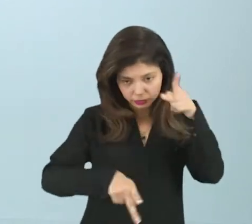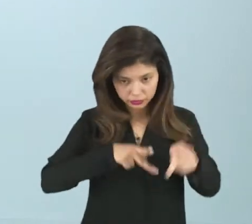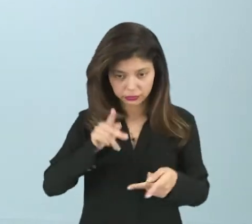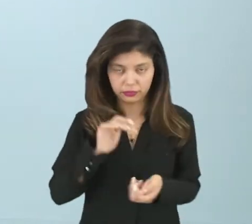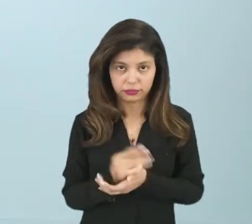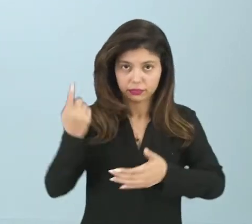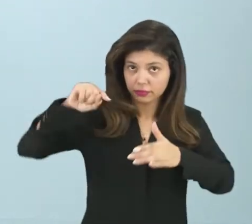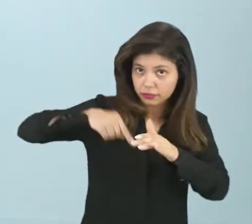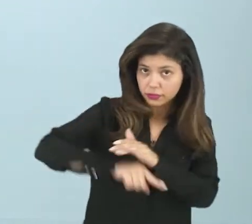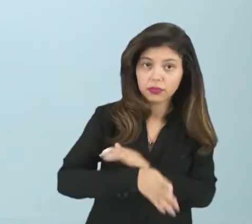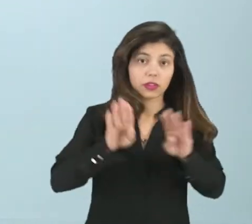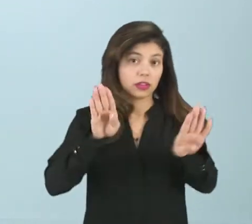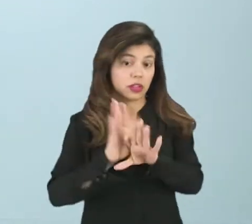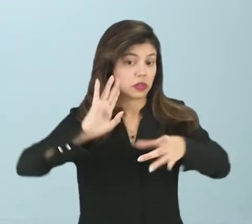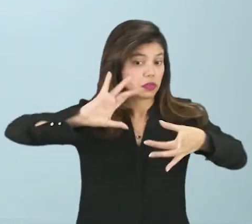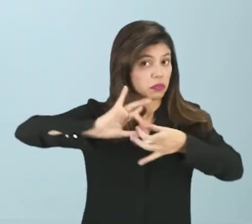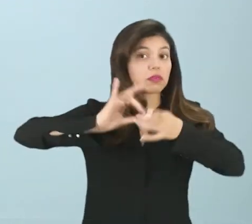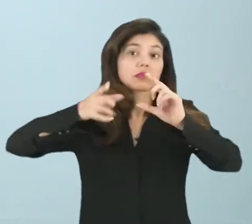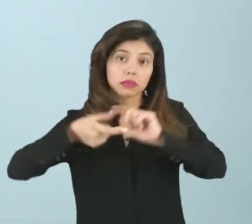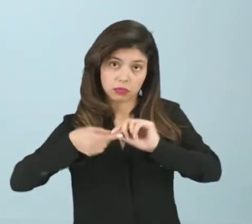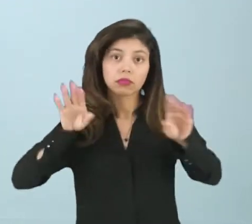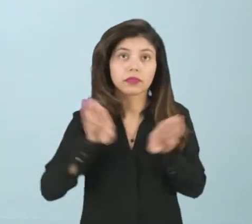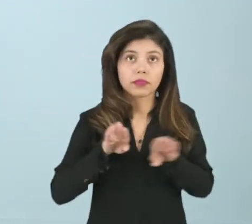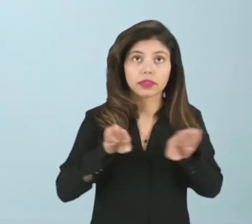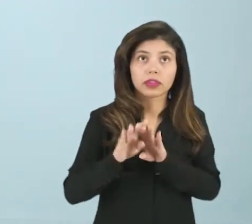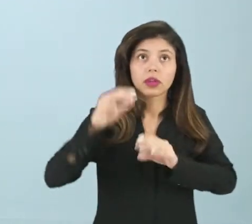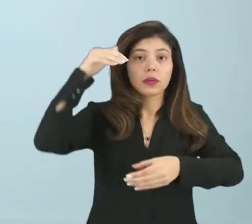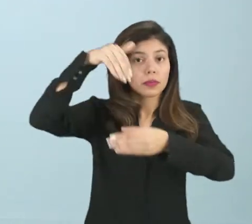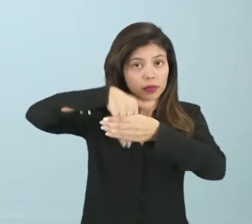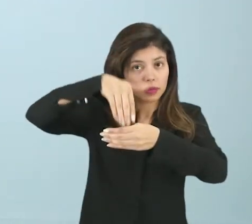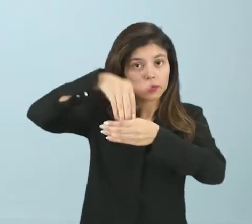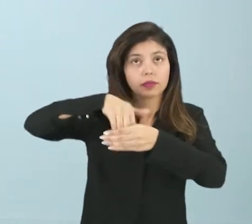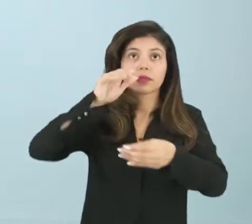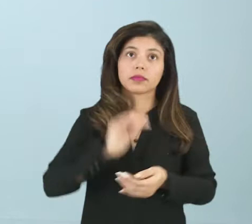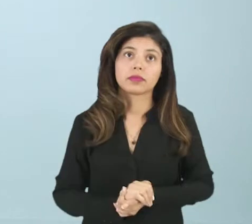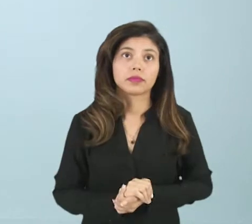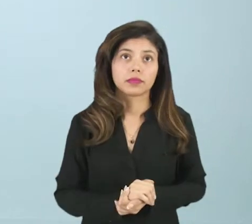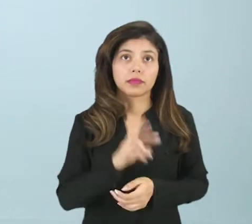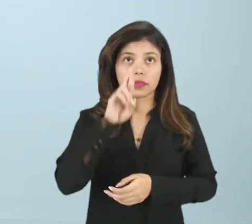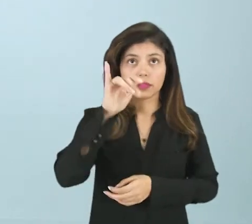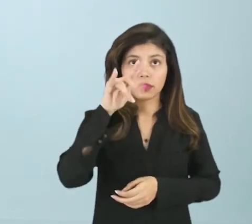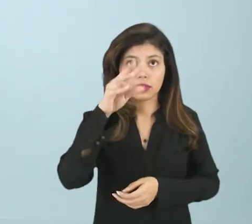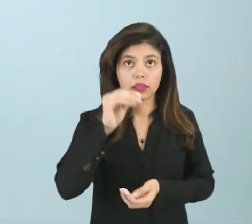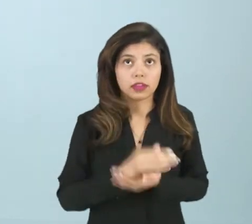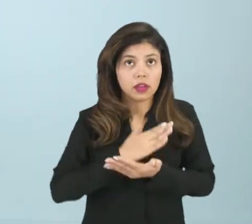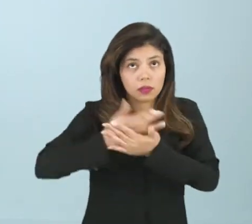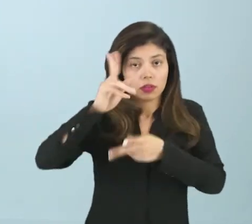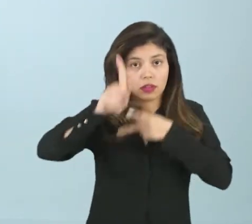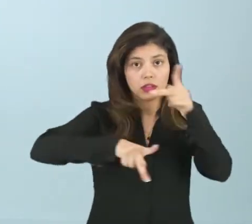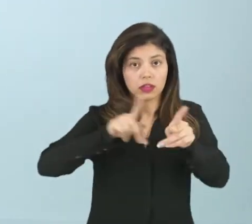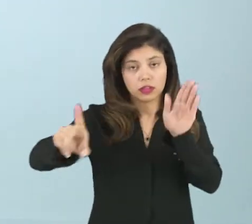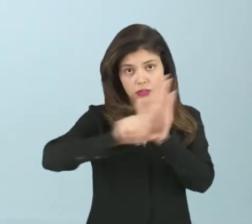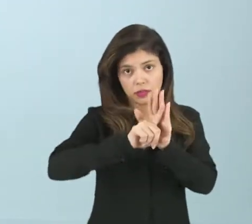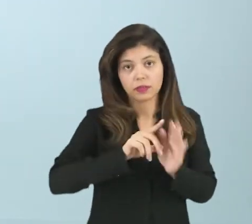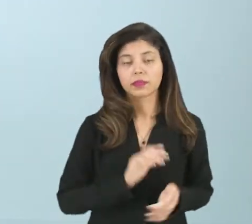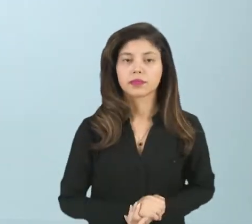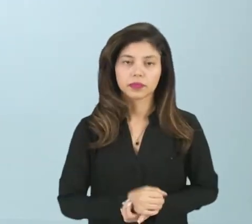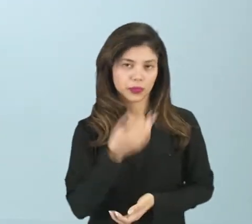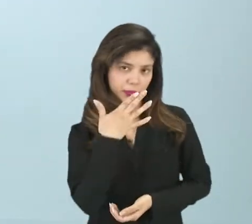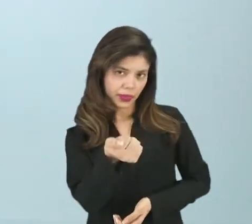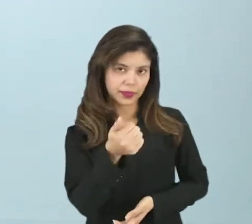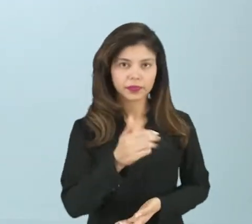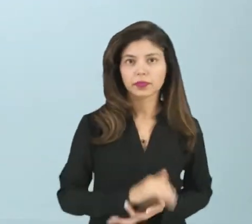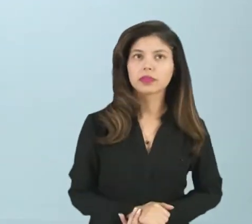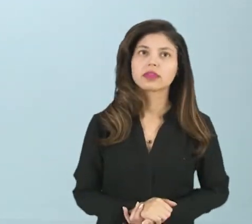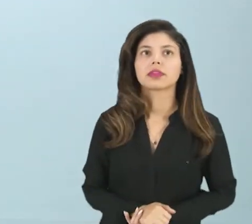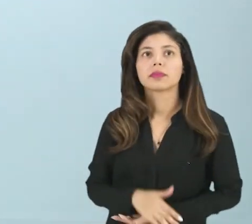aí, dentro dessa contextualização, nós vamos ter o plebiscito, o referendo e a iniciativa popular das leis. Tudo bem?